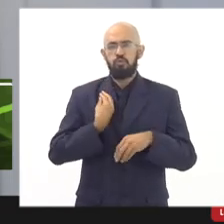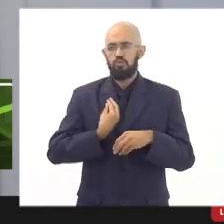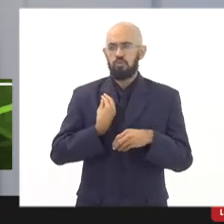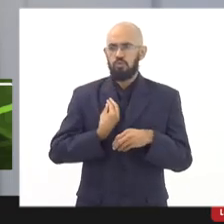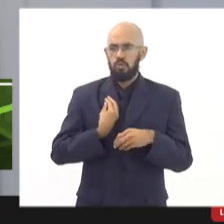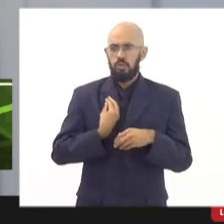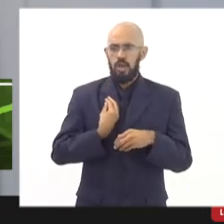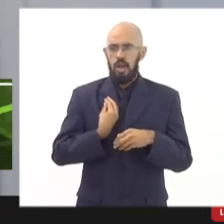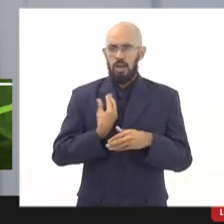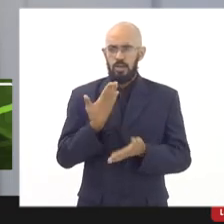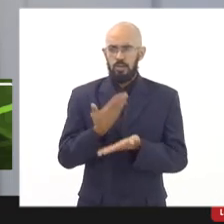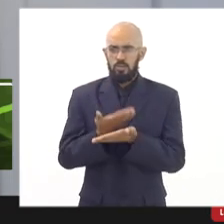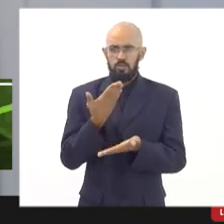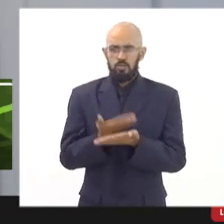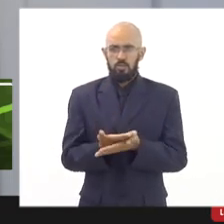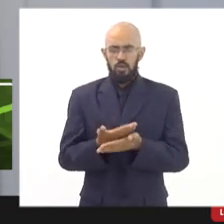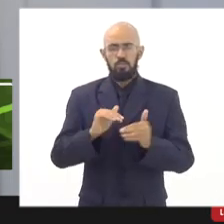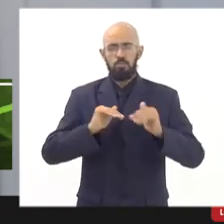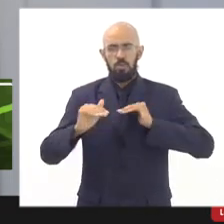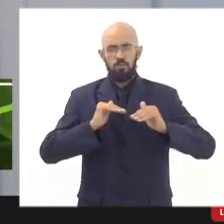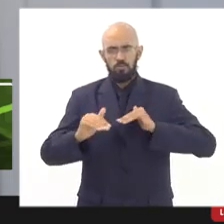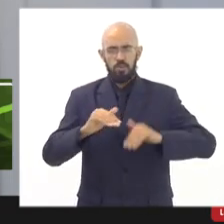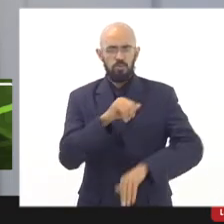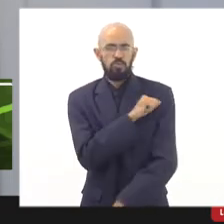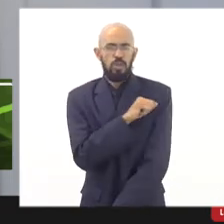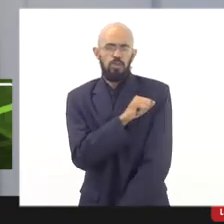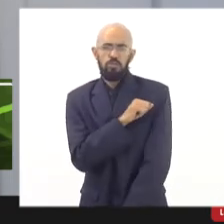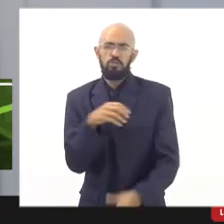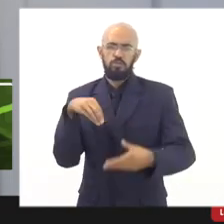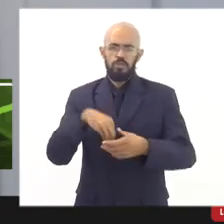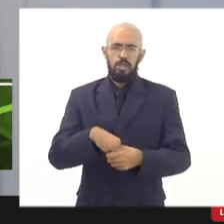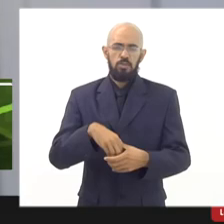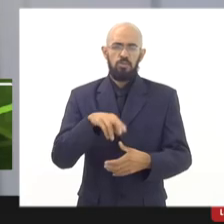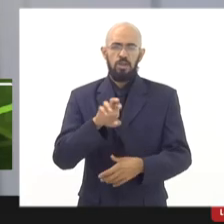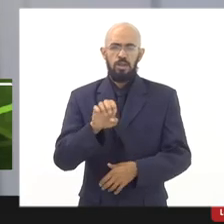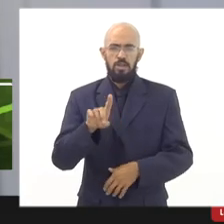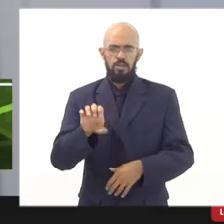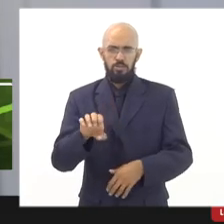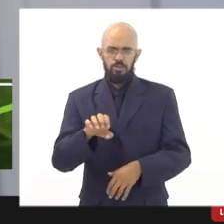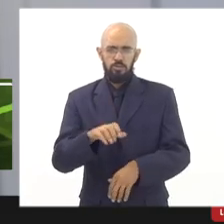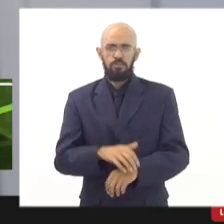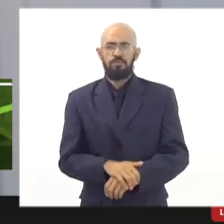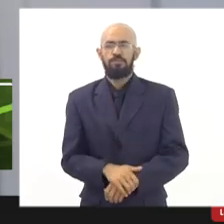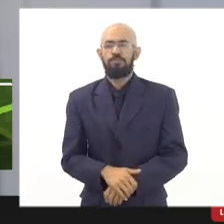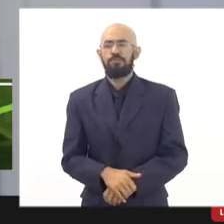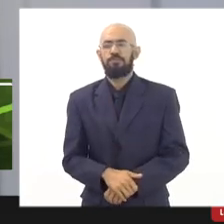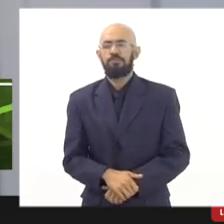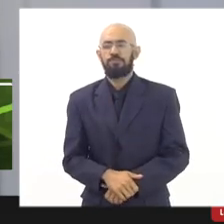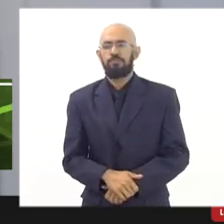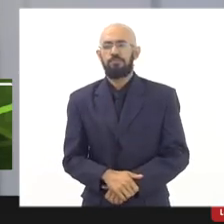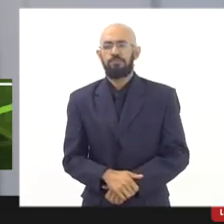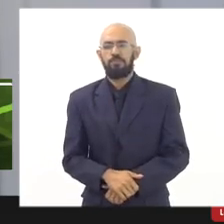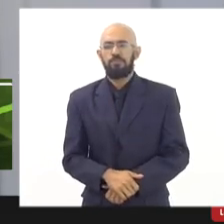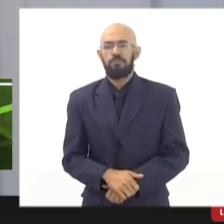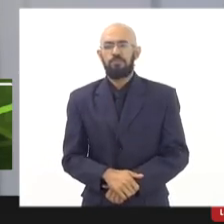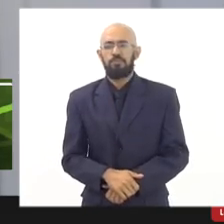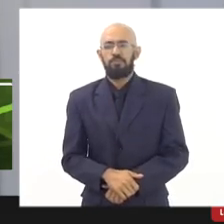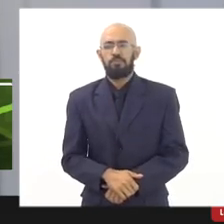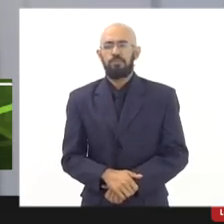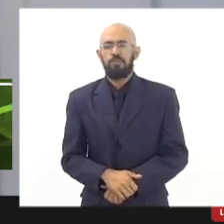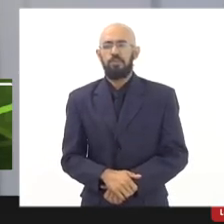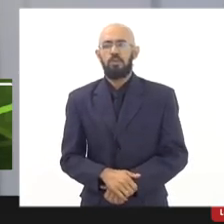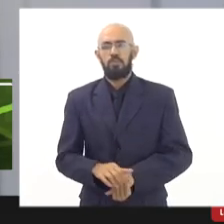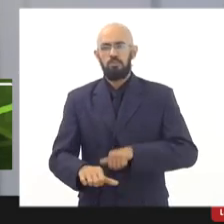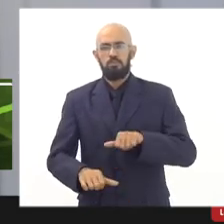escola, o movimento dos alunos dentro da rede. aí, por alterações em alguns